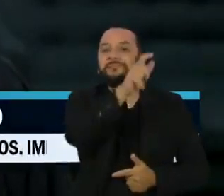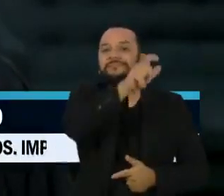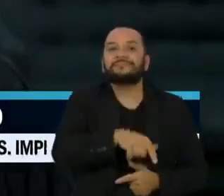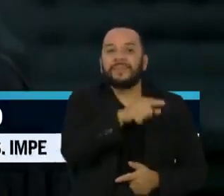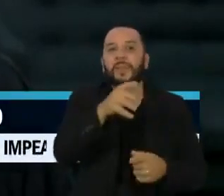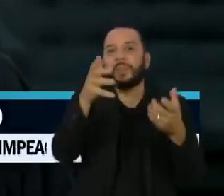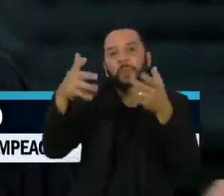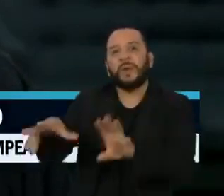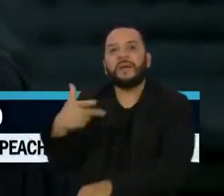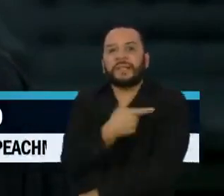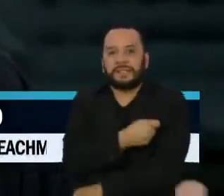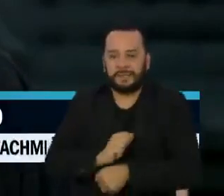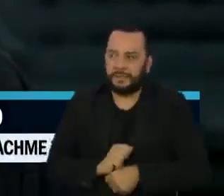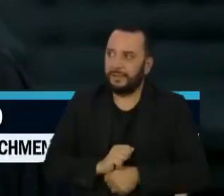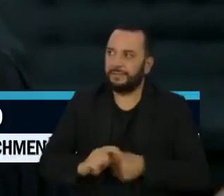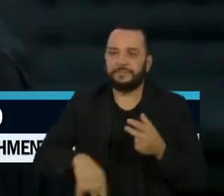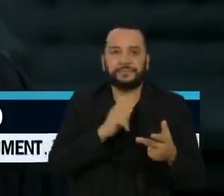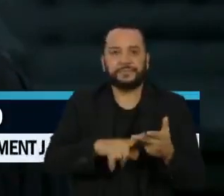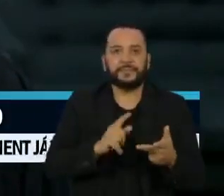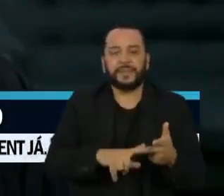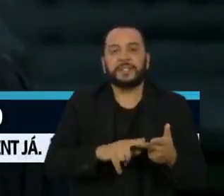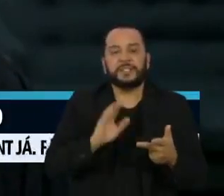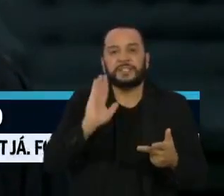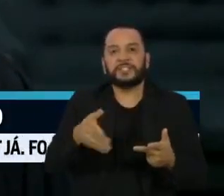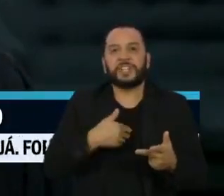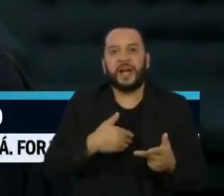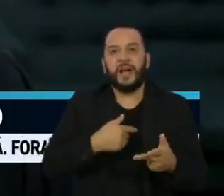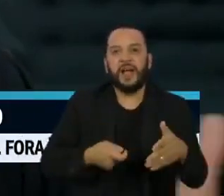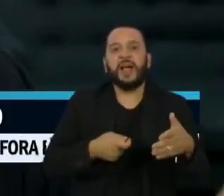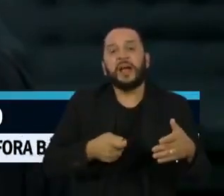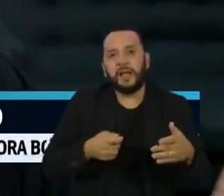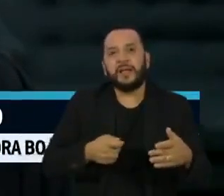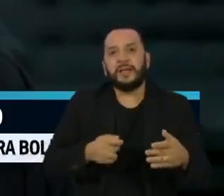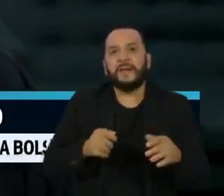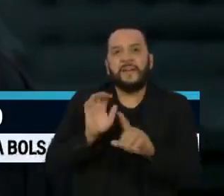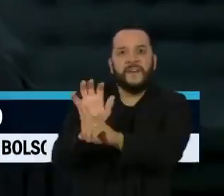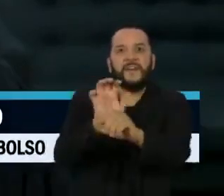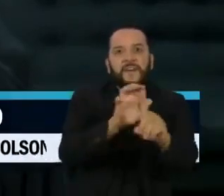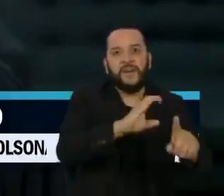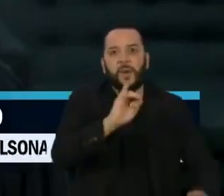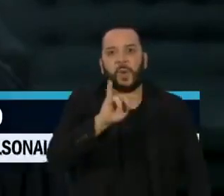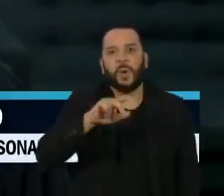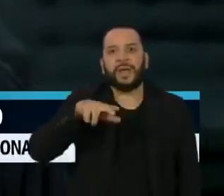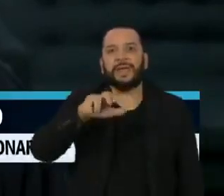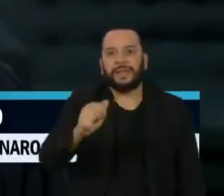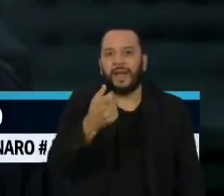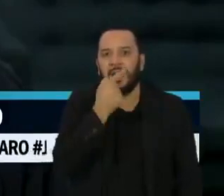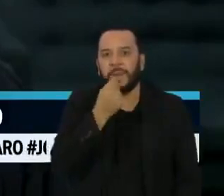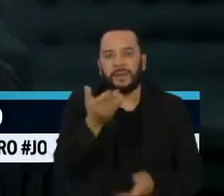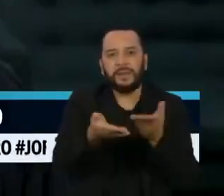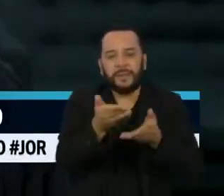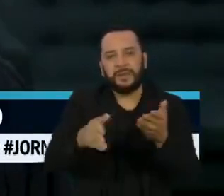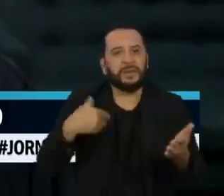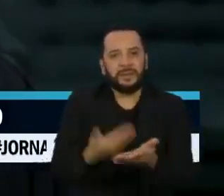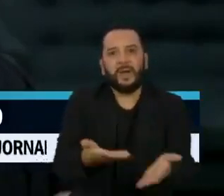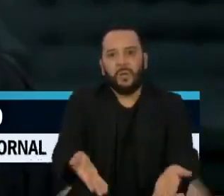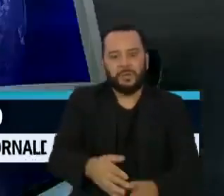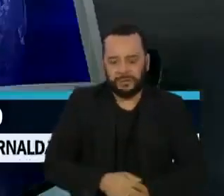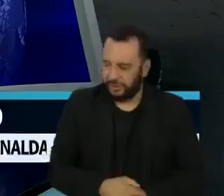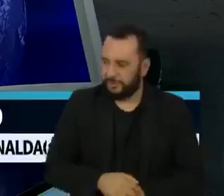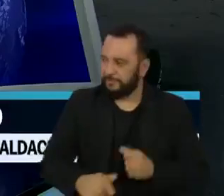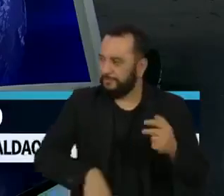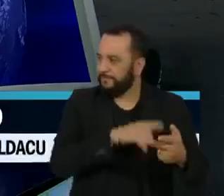e a perseguir essa insanidade que é deixar 60, 70% dos brasileiros se infectarem,